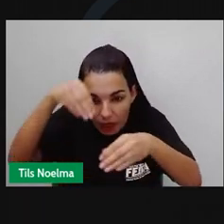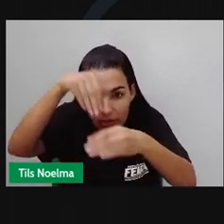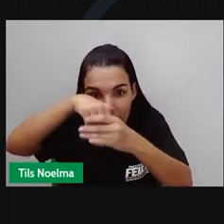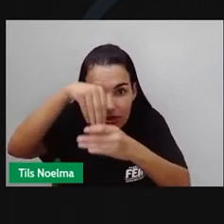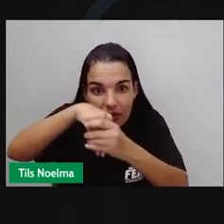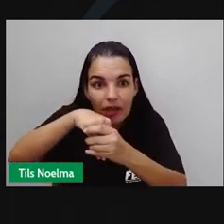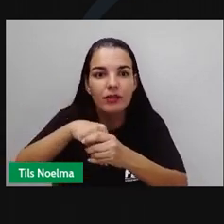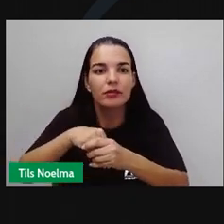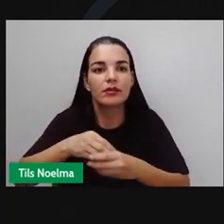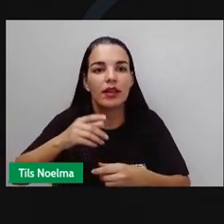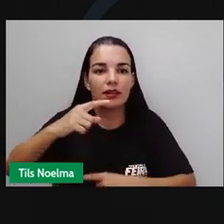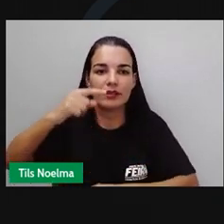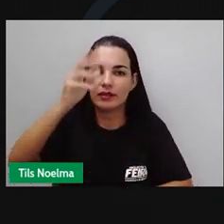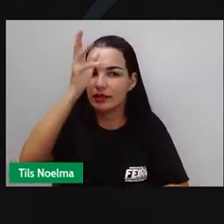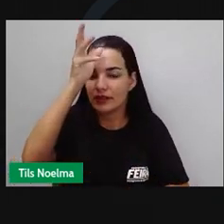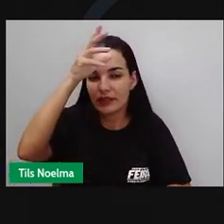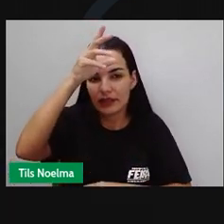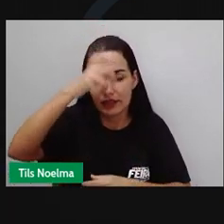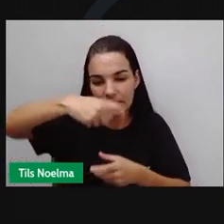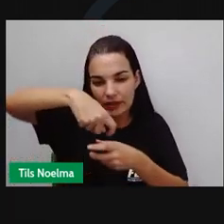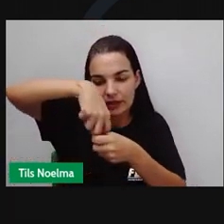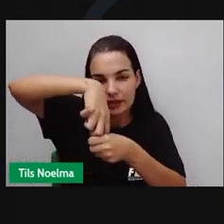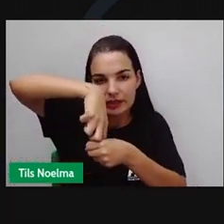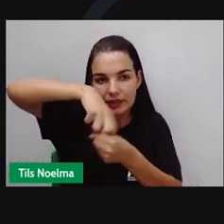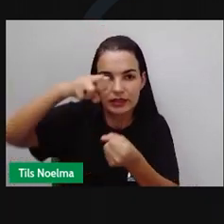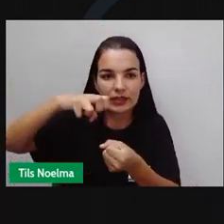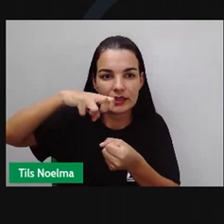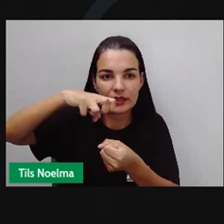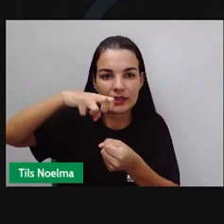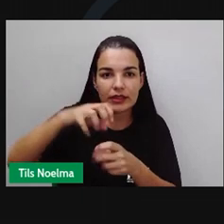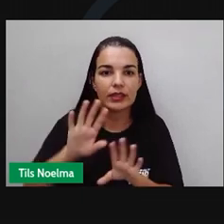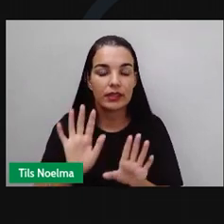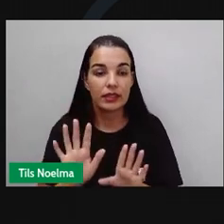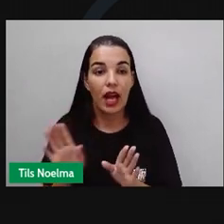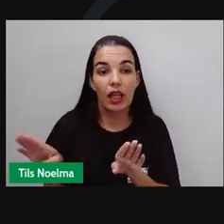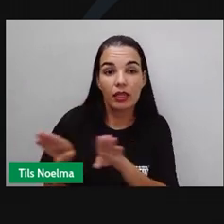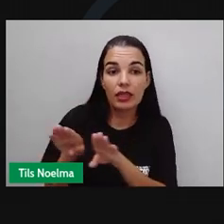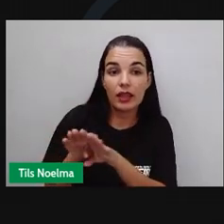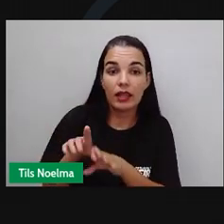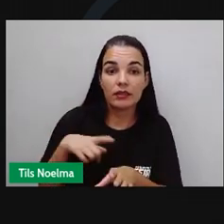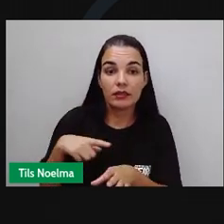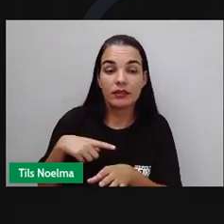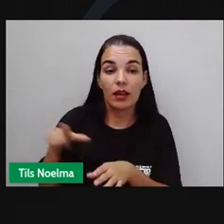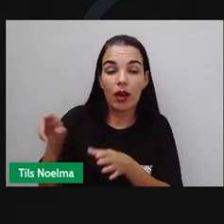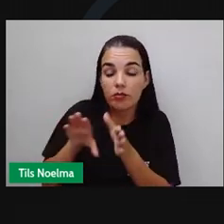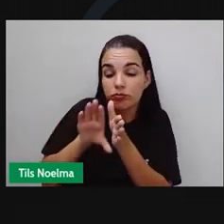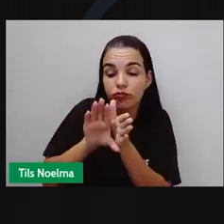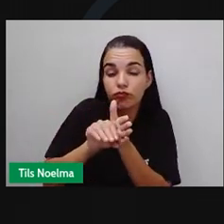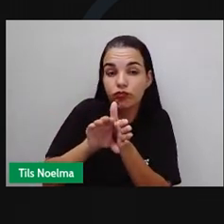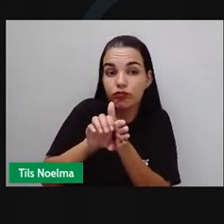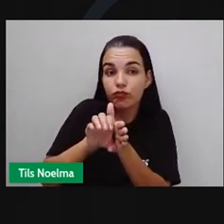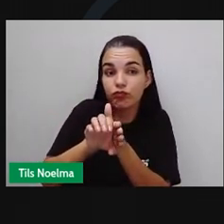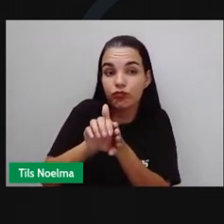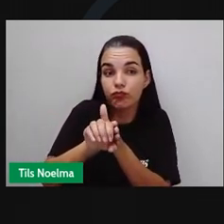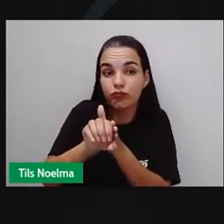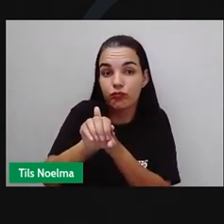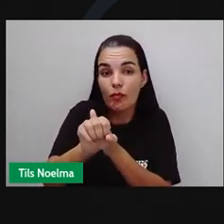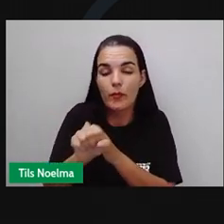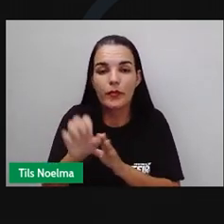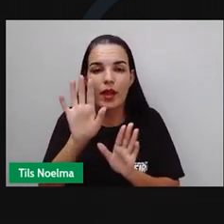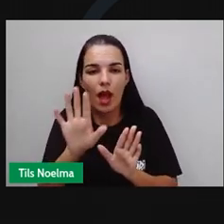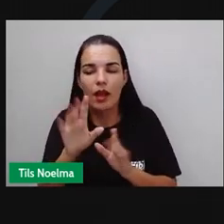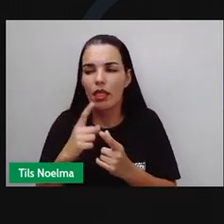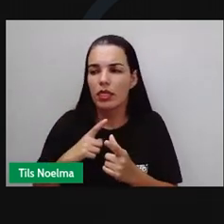garrafa. O vinho também nos traz o segundo tipo de micro-organismo produtor de alimentos. As bactérias. Um tipo